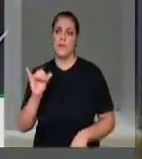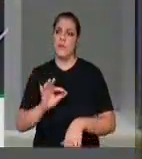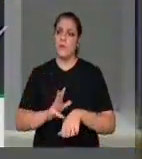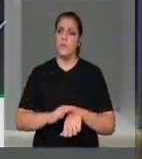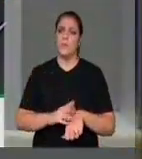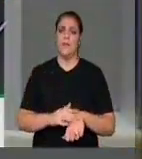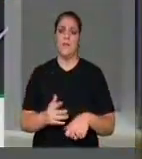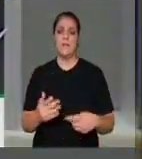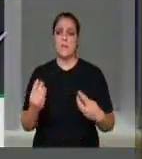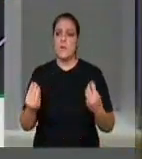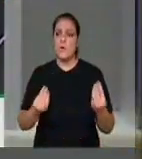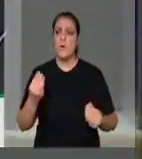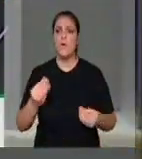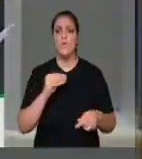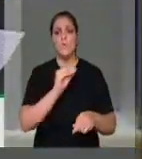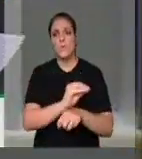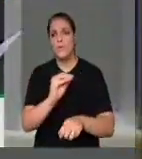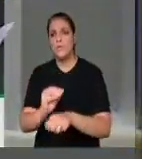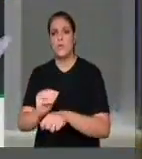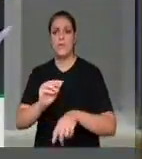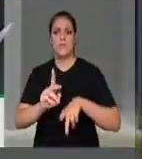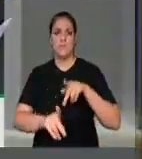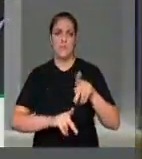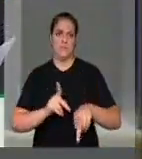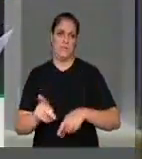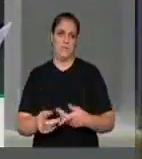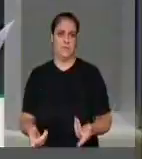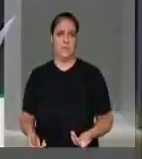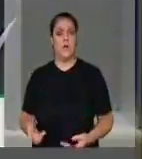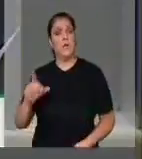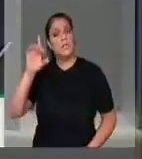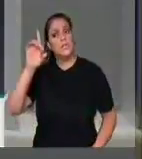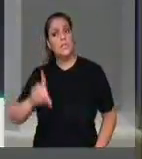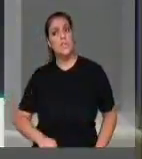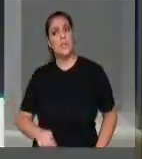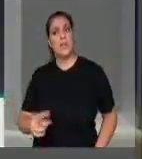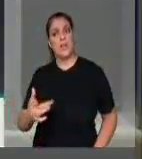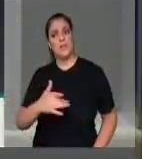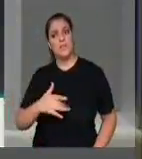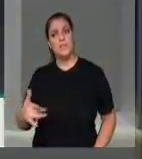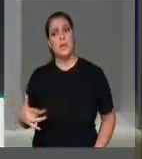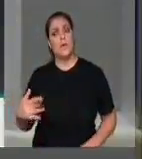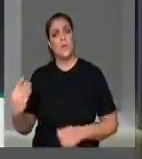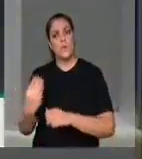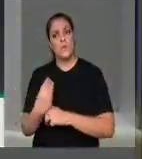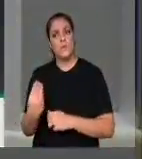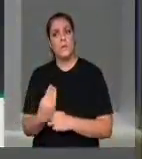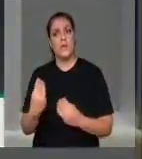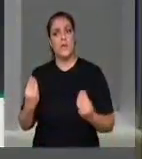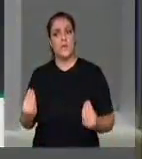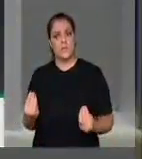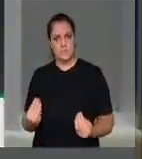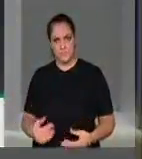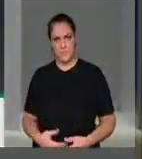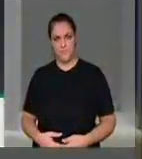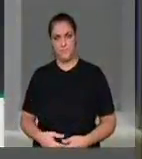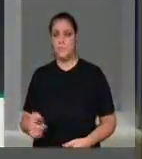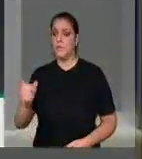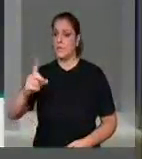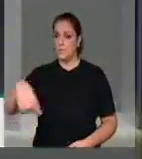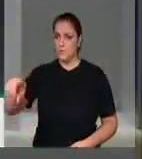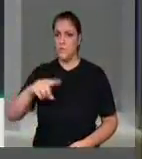cidadãs, o direito ao cuidado de saúde não existiria. Contem conosco os agentes